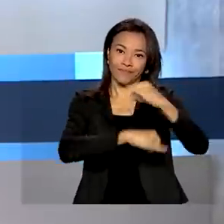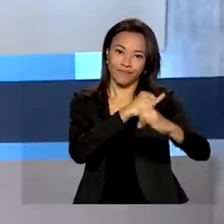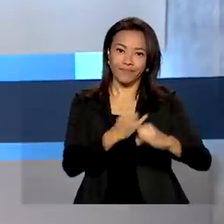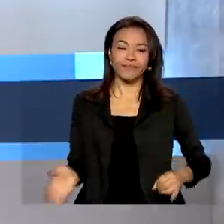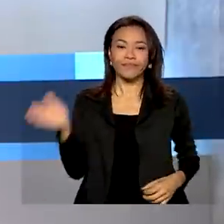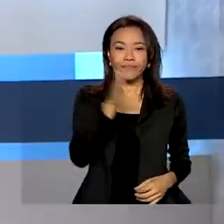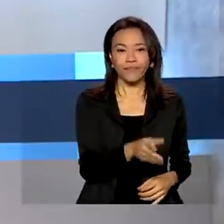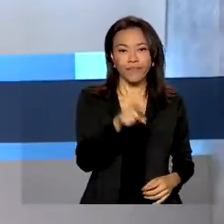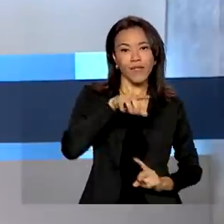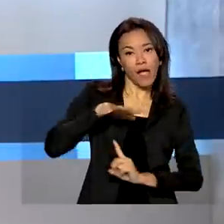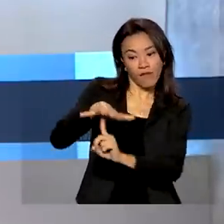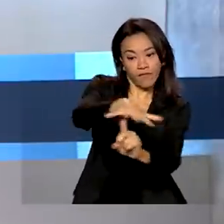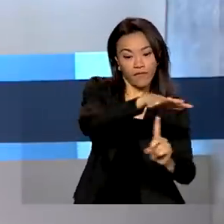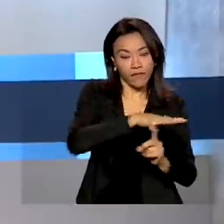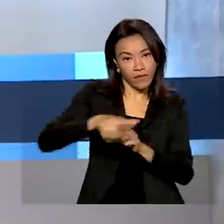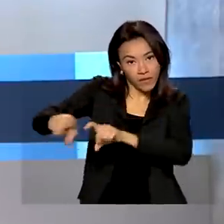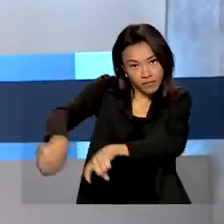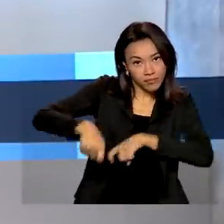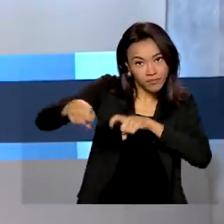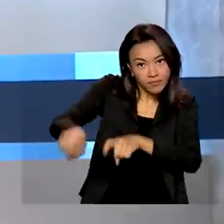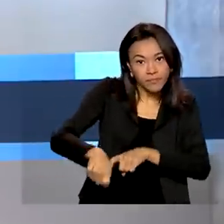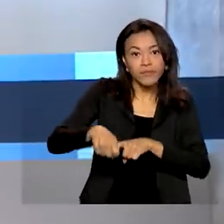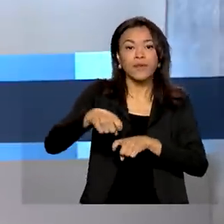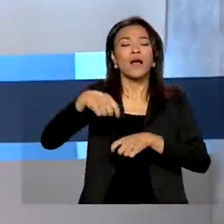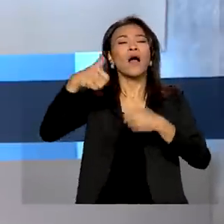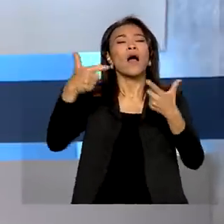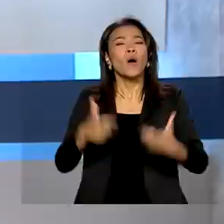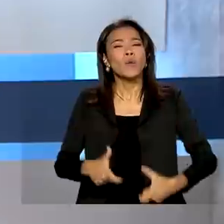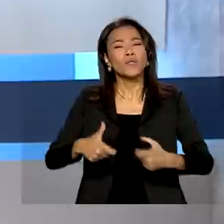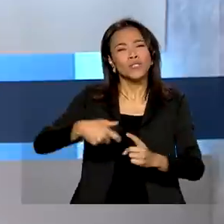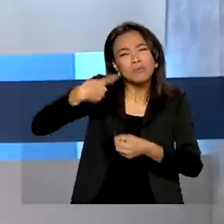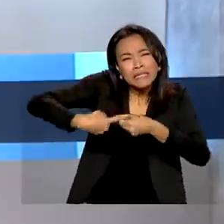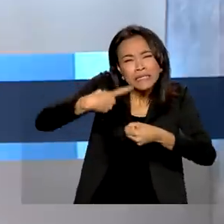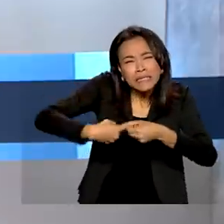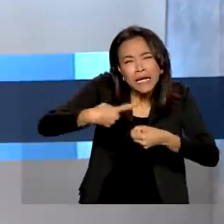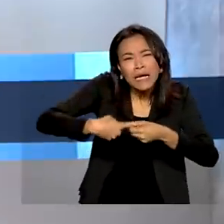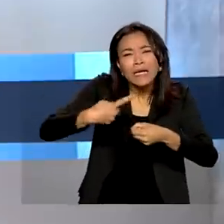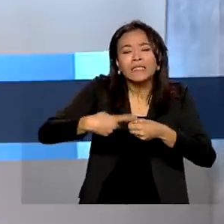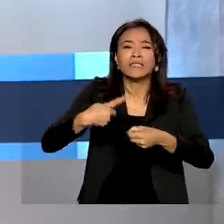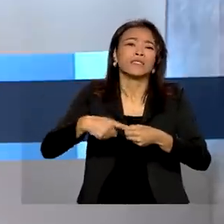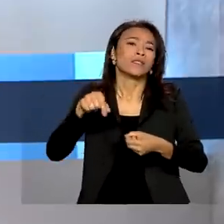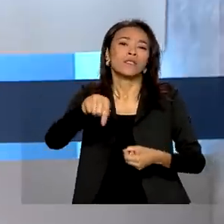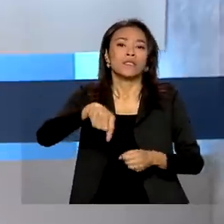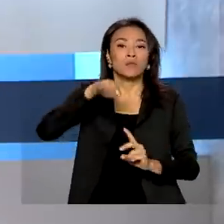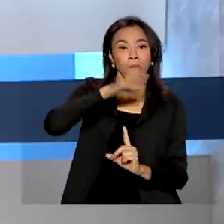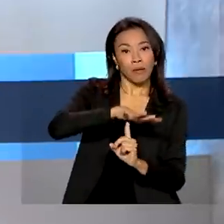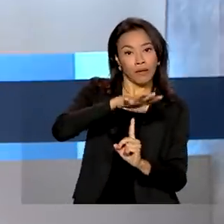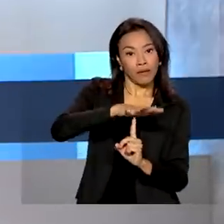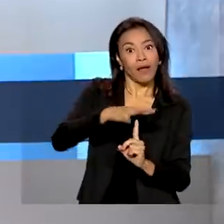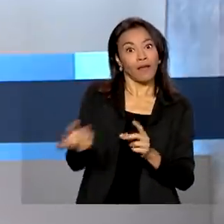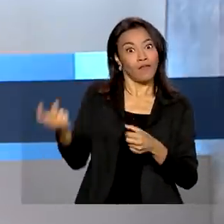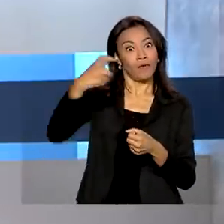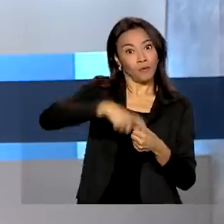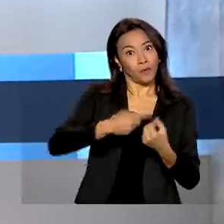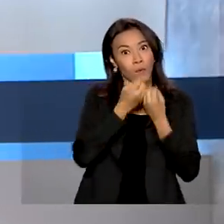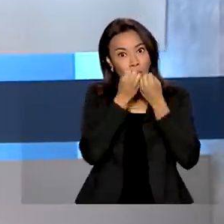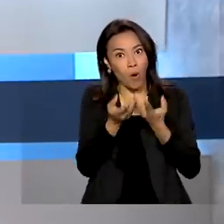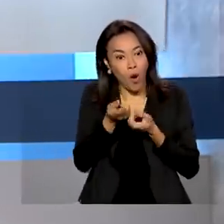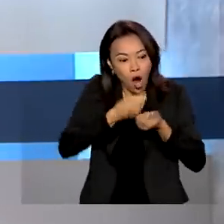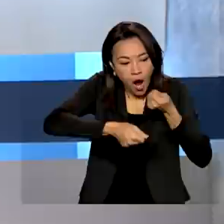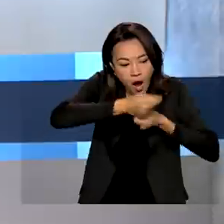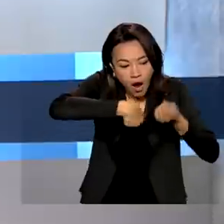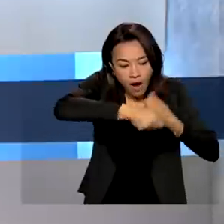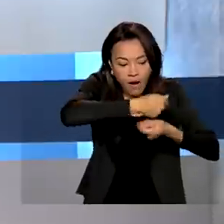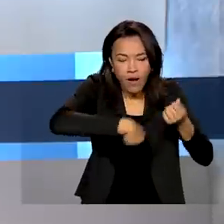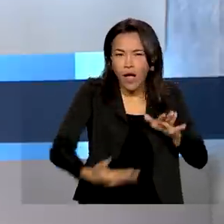Agropecuária Industrial e Comercial de Maringá, no interior do Paraná, retornou com a expectativa de bons negócios. Nas